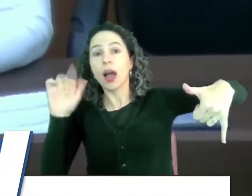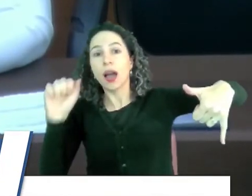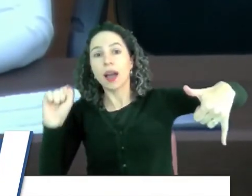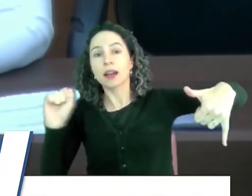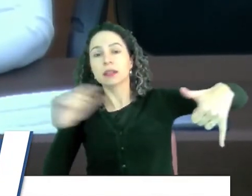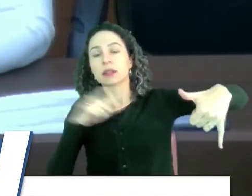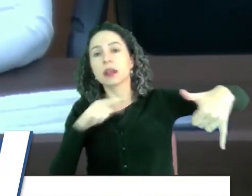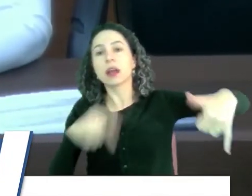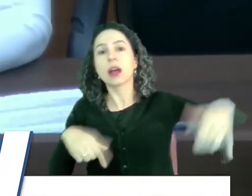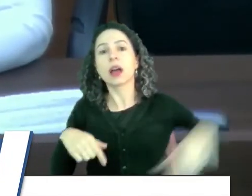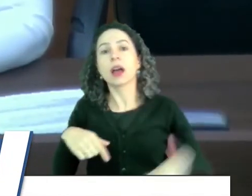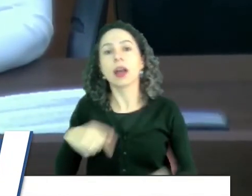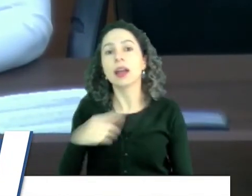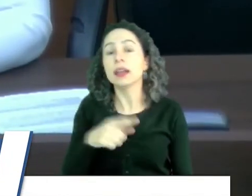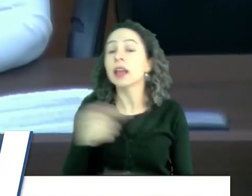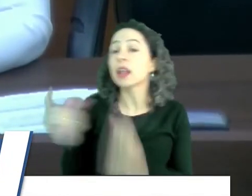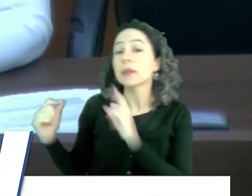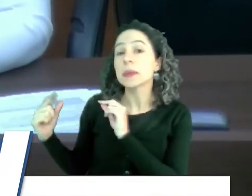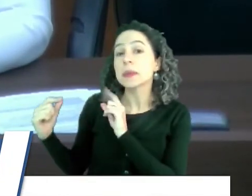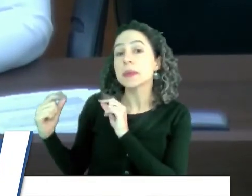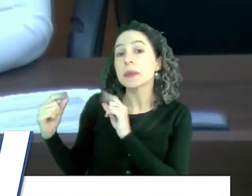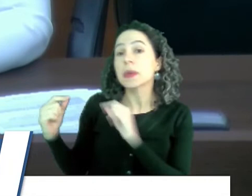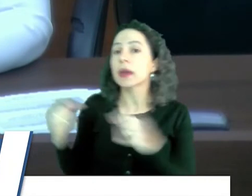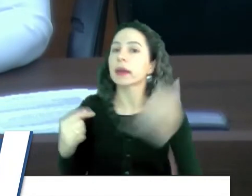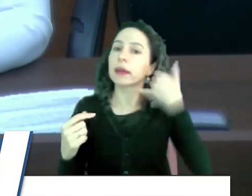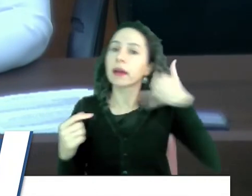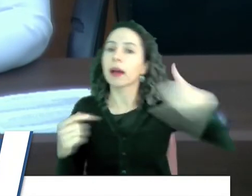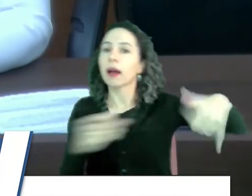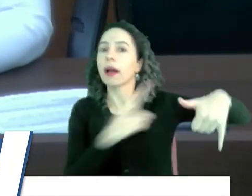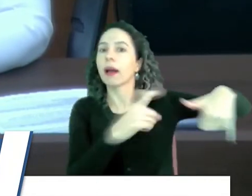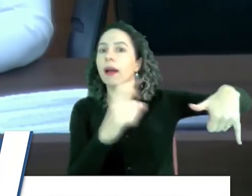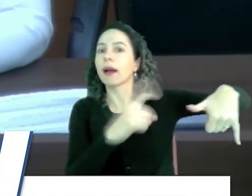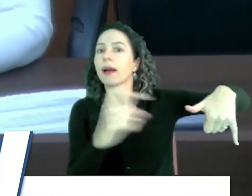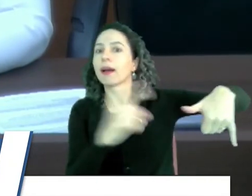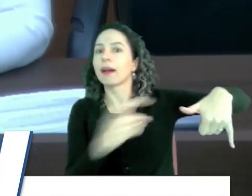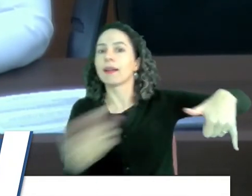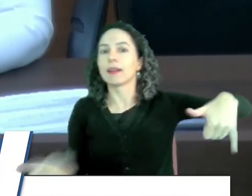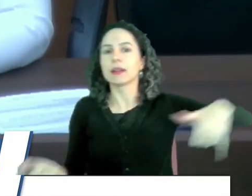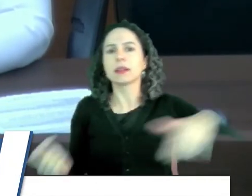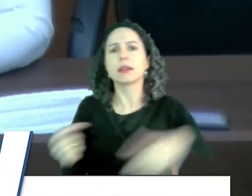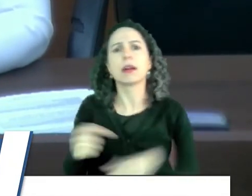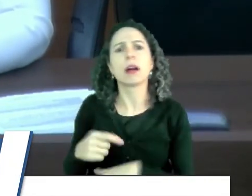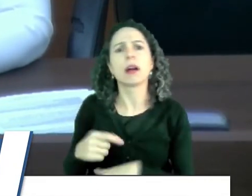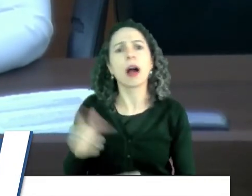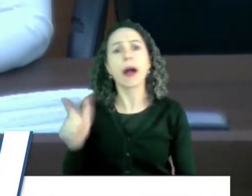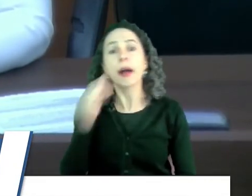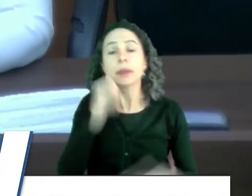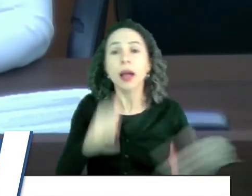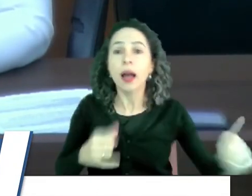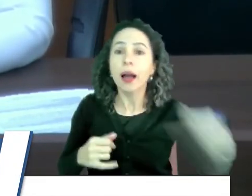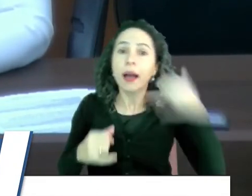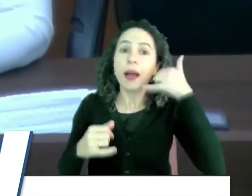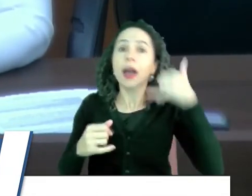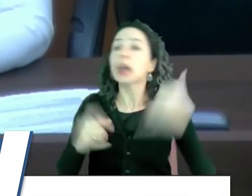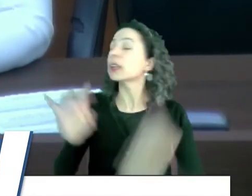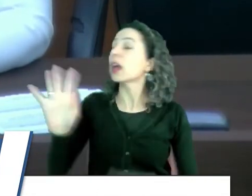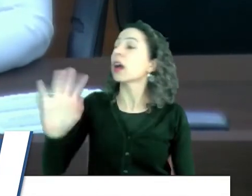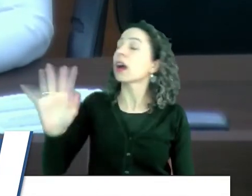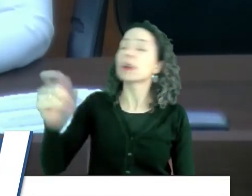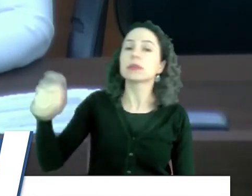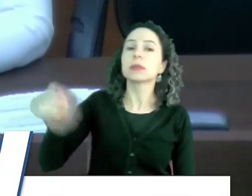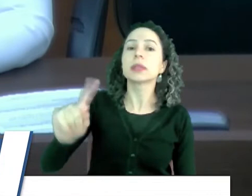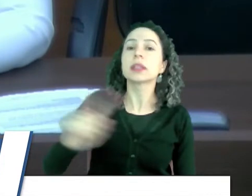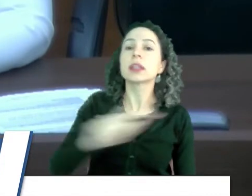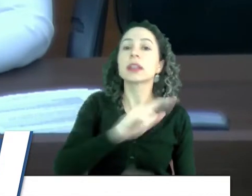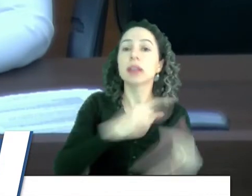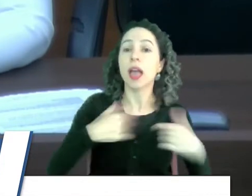E elas conversando e o telefone tocando. Aí, na hora que ela foi atender, ele falou assim, não, não precisa de atender, não, que sou